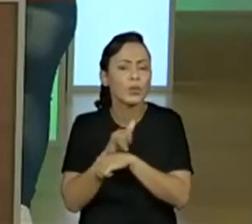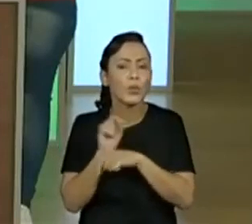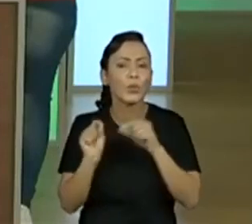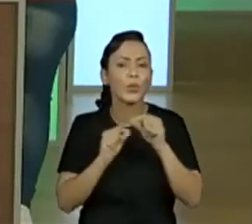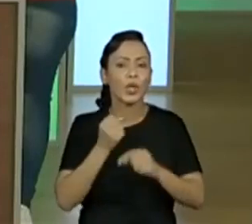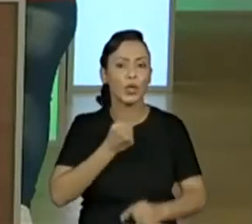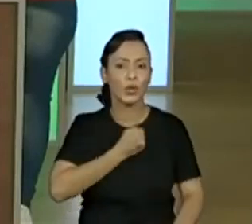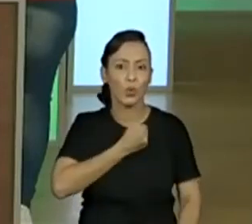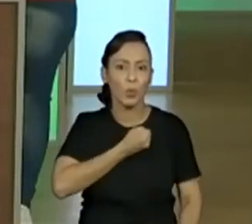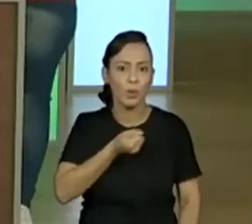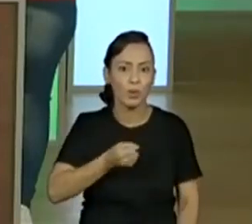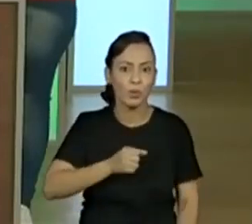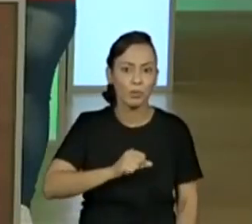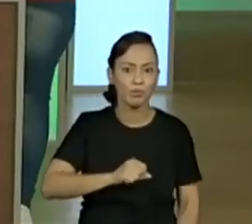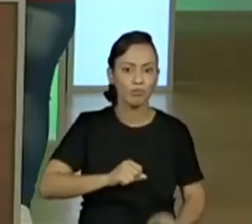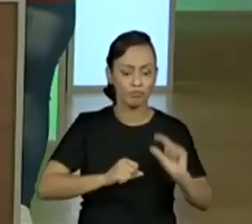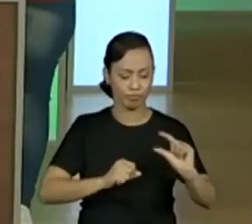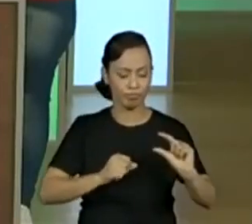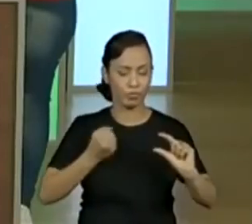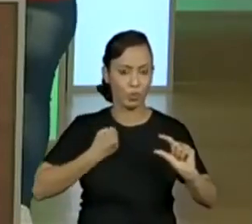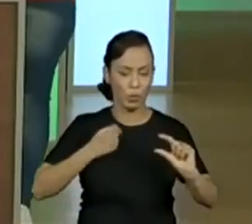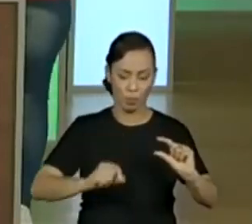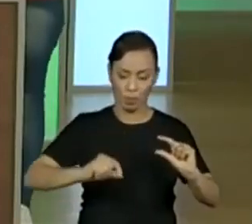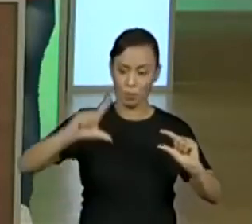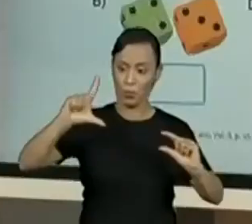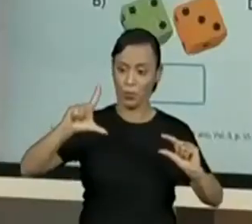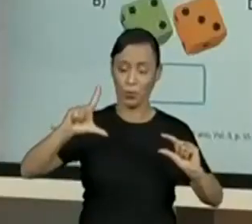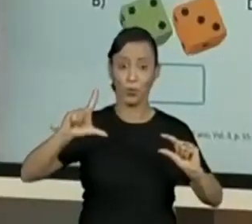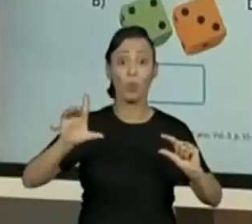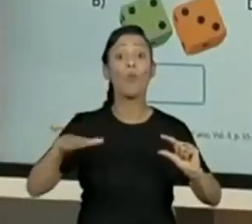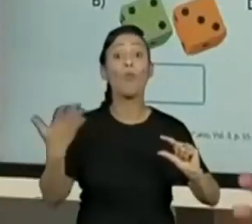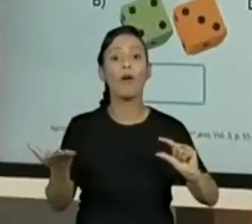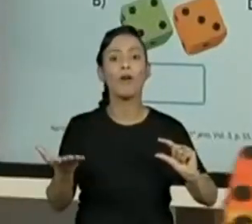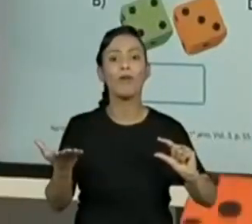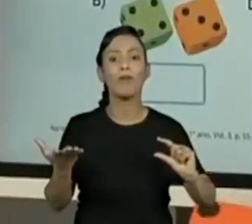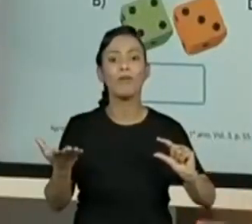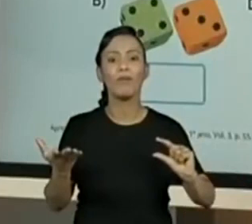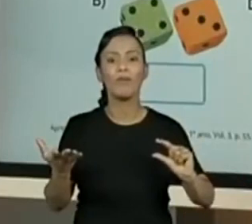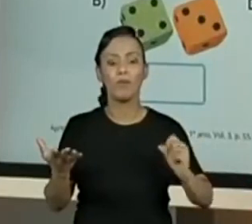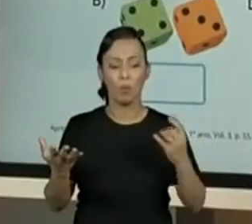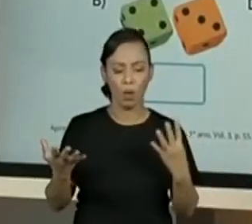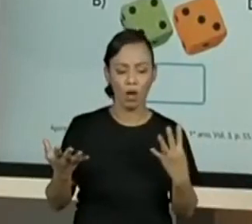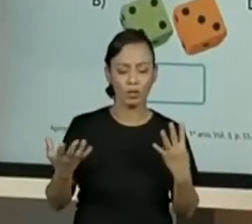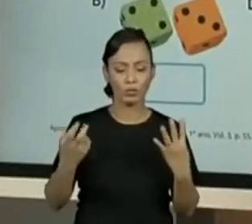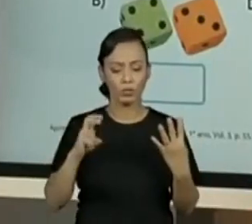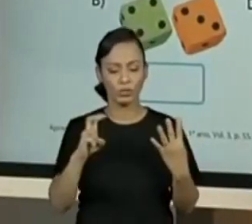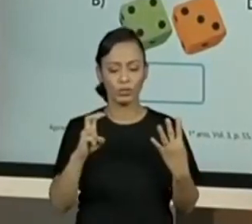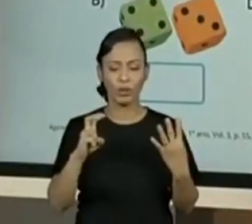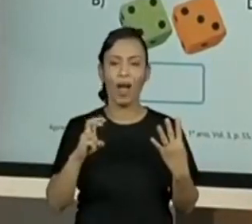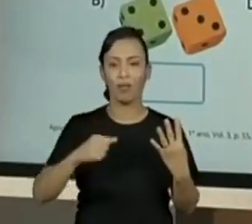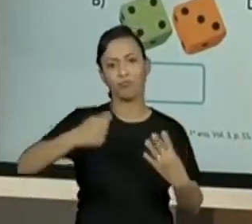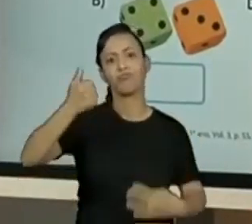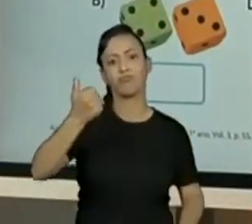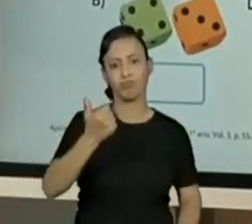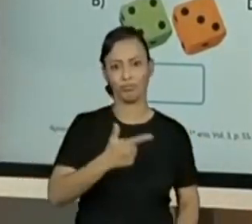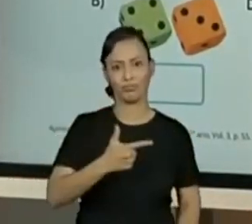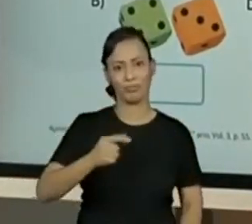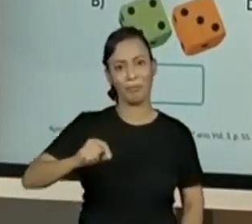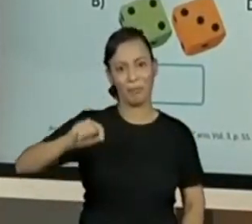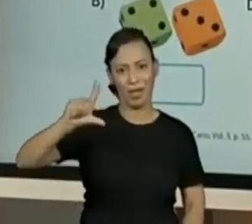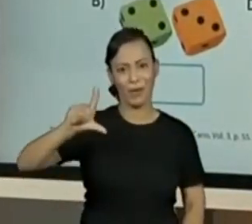Qual é o número maior dessa rodada? O cinco, né? O cinco. Coloca o cinco na cabeça e aí